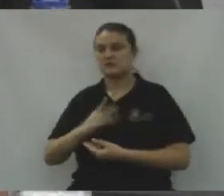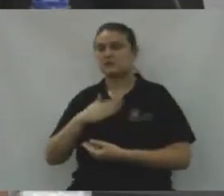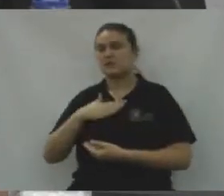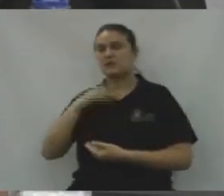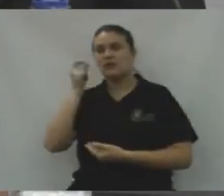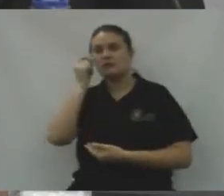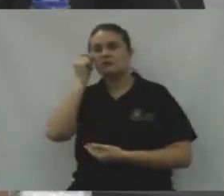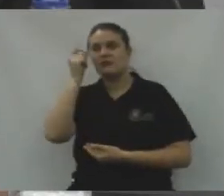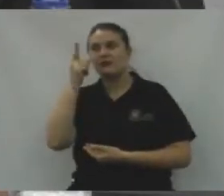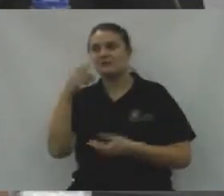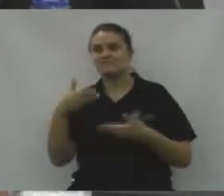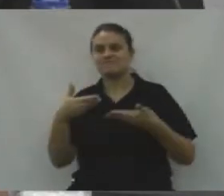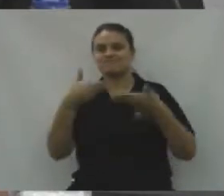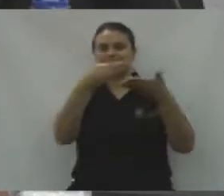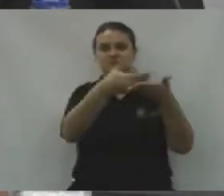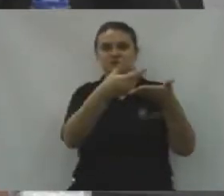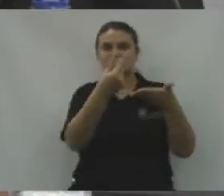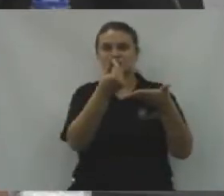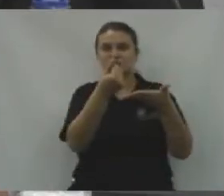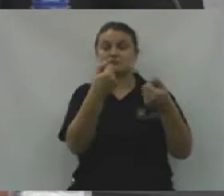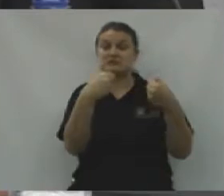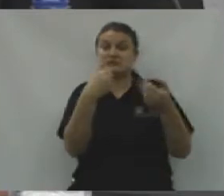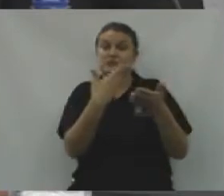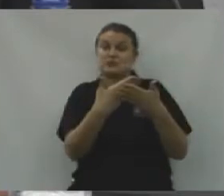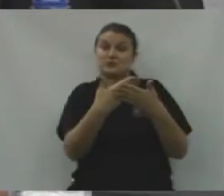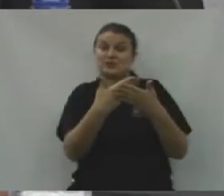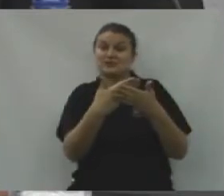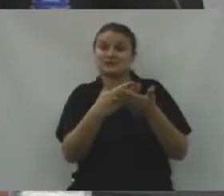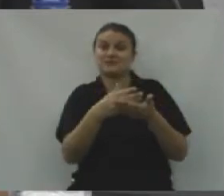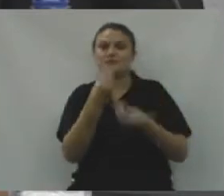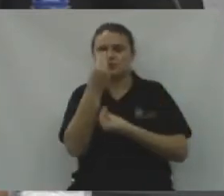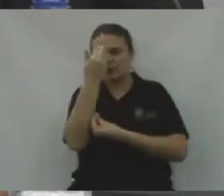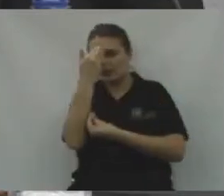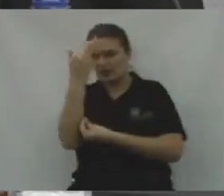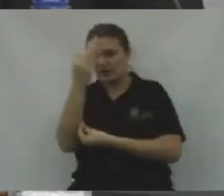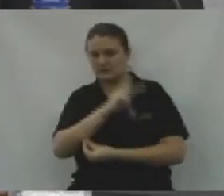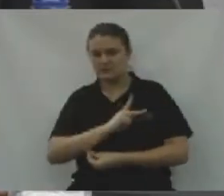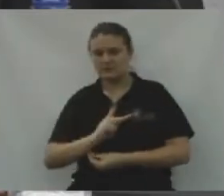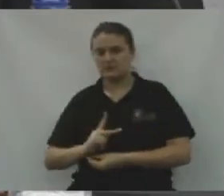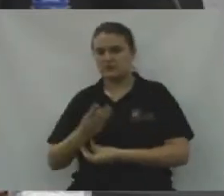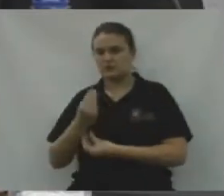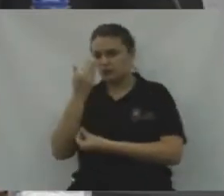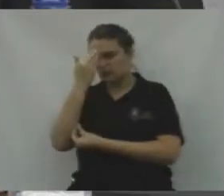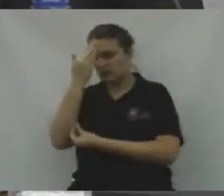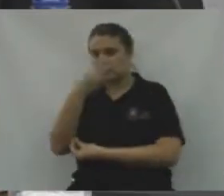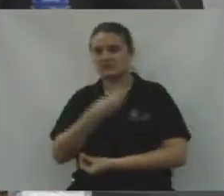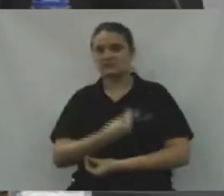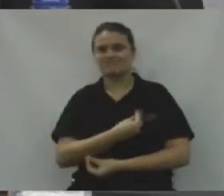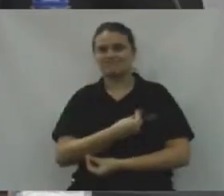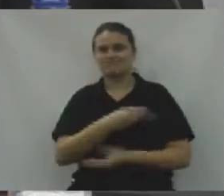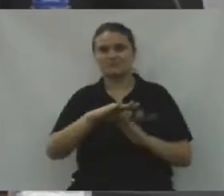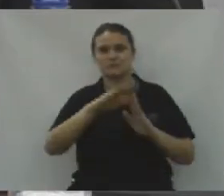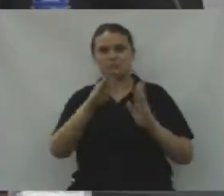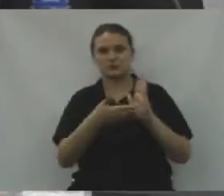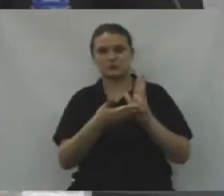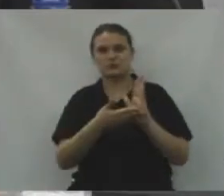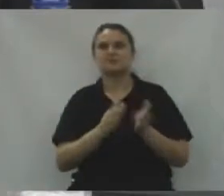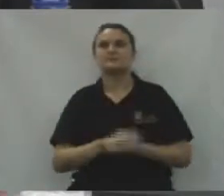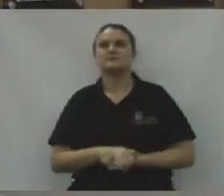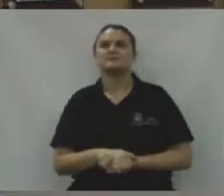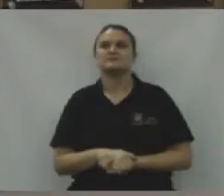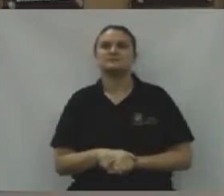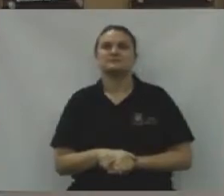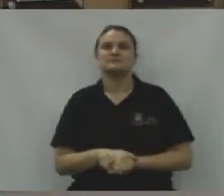a minha ideia do repasse, vamos estudar. Obrigado, presidente, obrigado pela presença de todos. Isso aí.